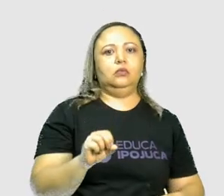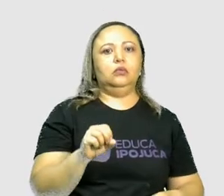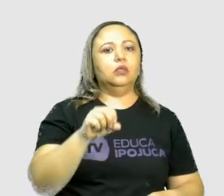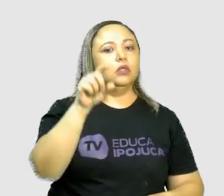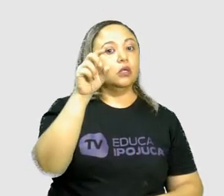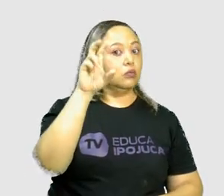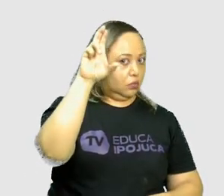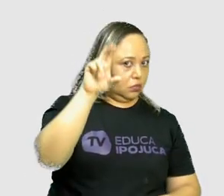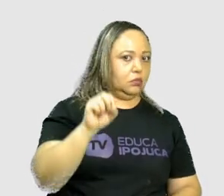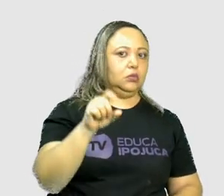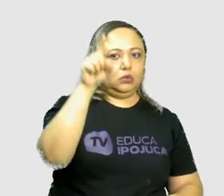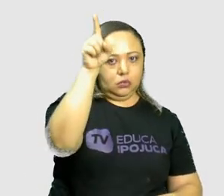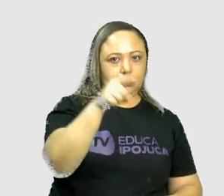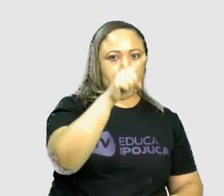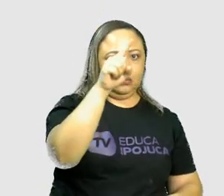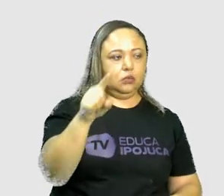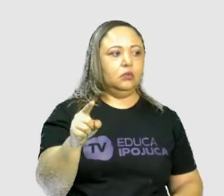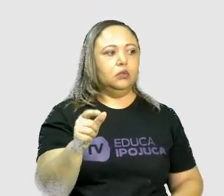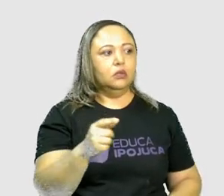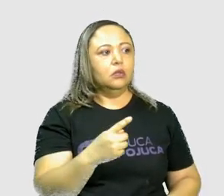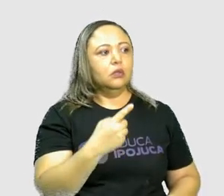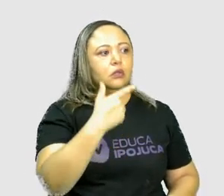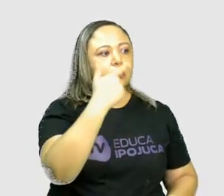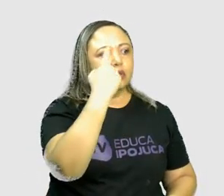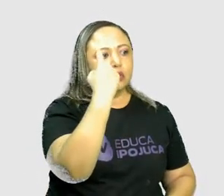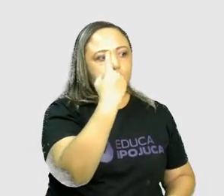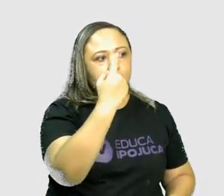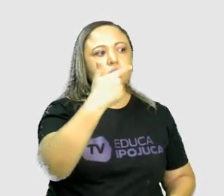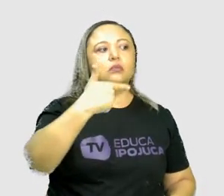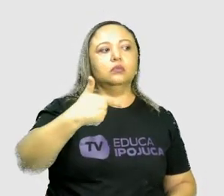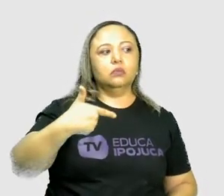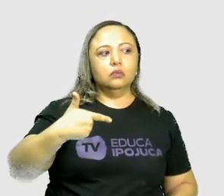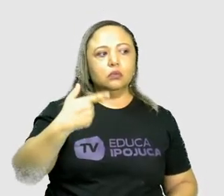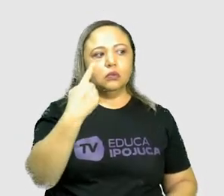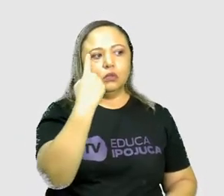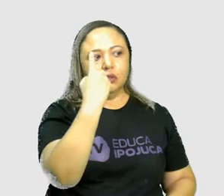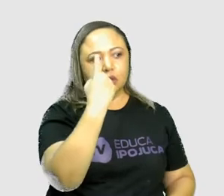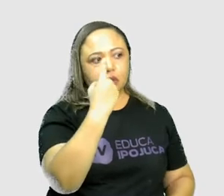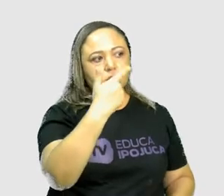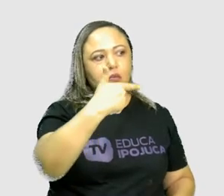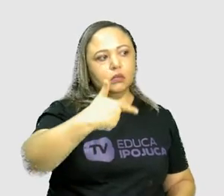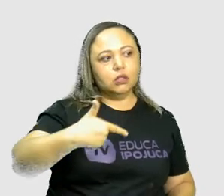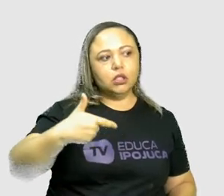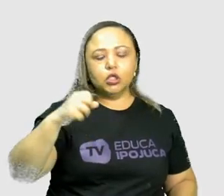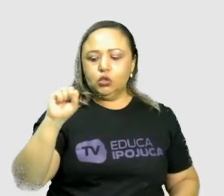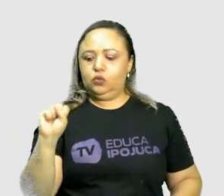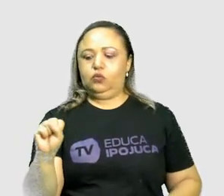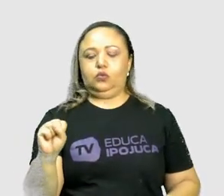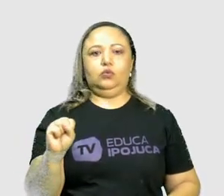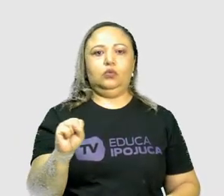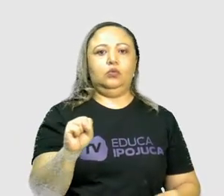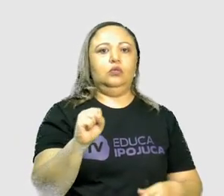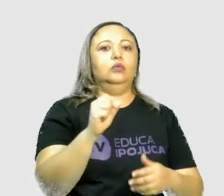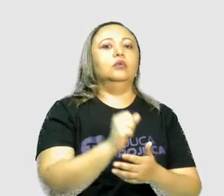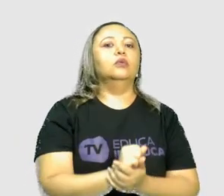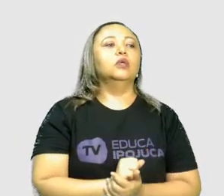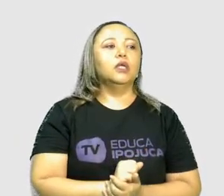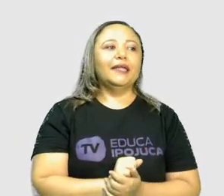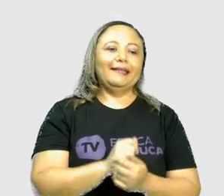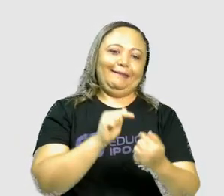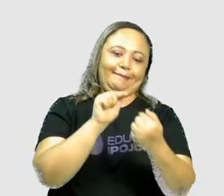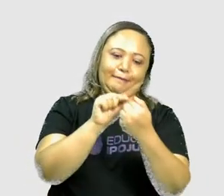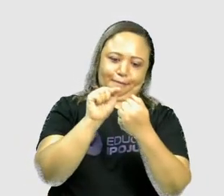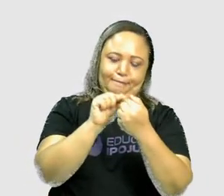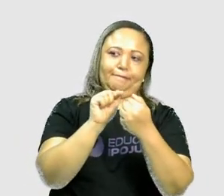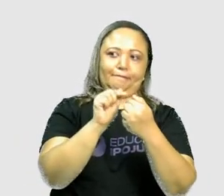certo? Já o 128, sim. Nós podemos escrever o 128 como sendo um